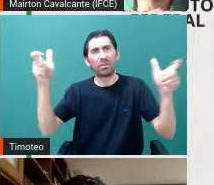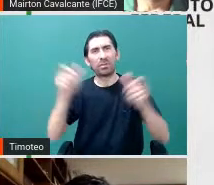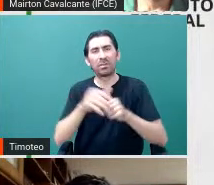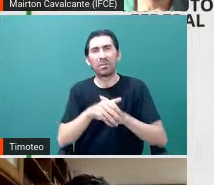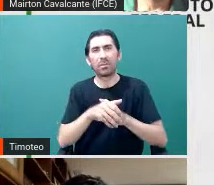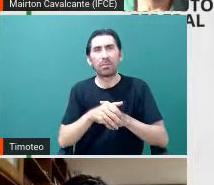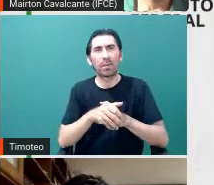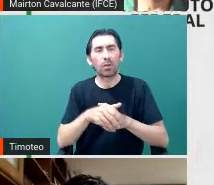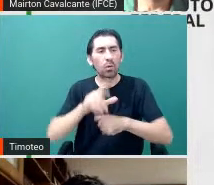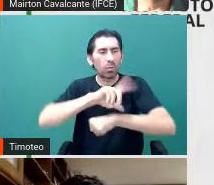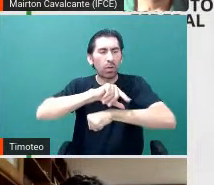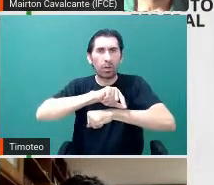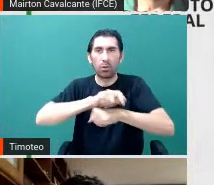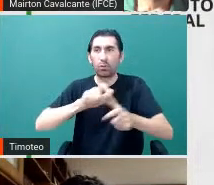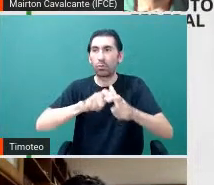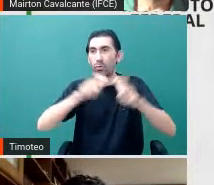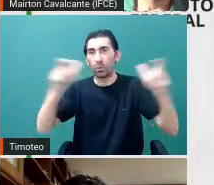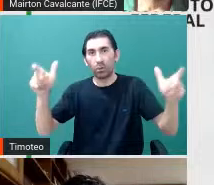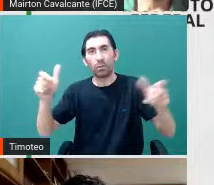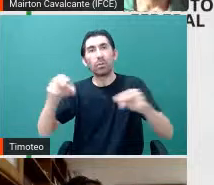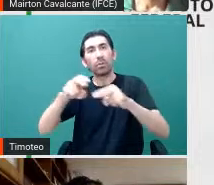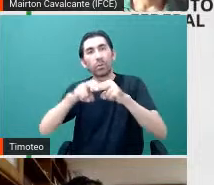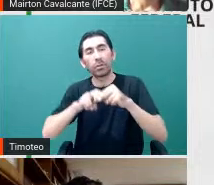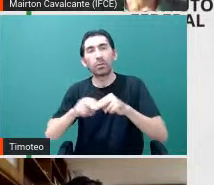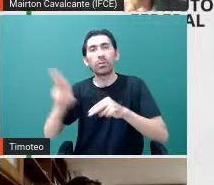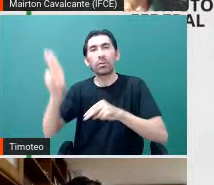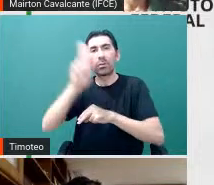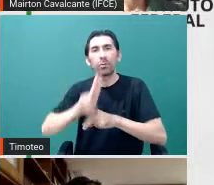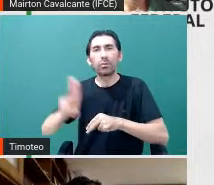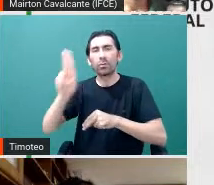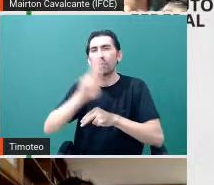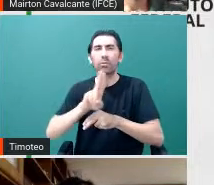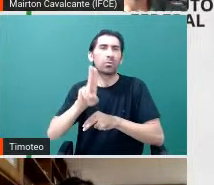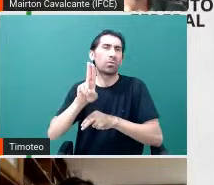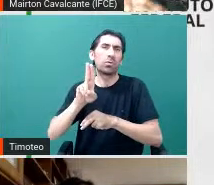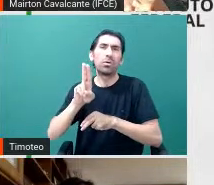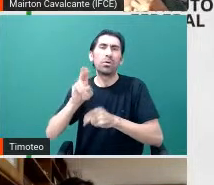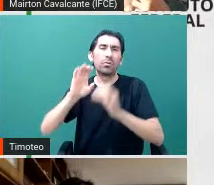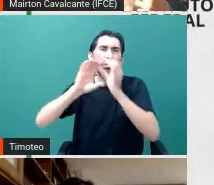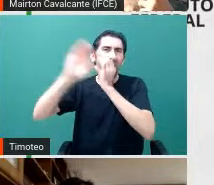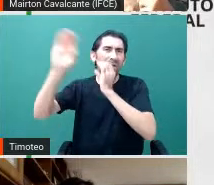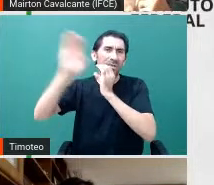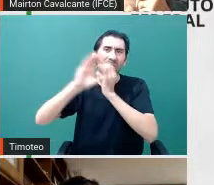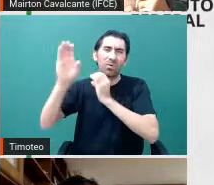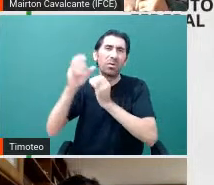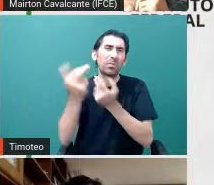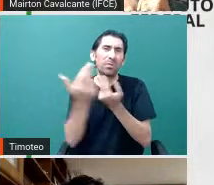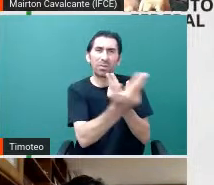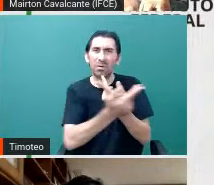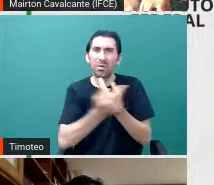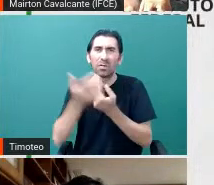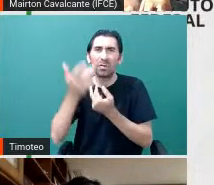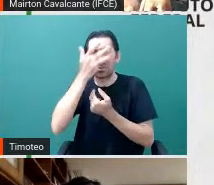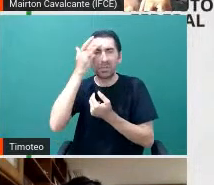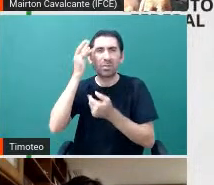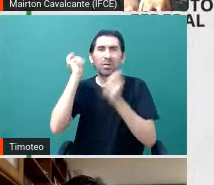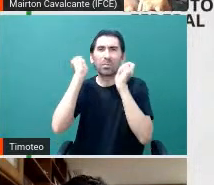Então eu uso telescópios em volta do mundo todo para estudar, por exemplo, essa estrela,